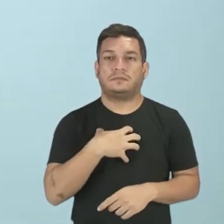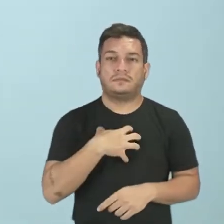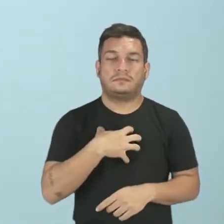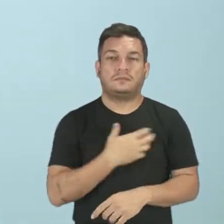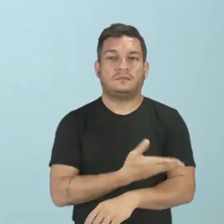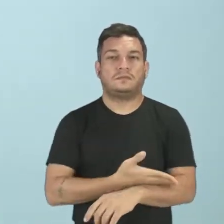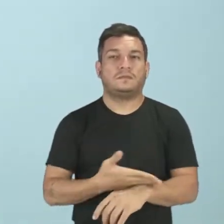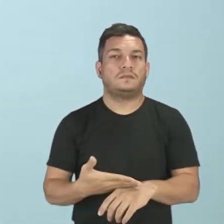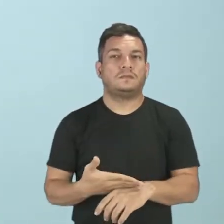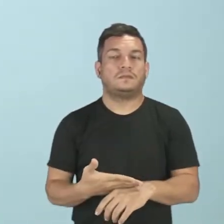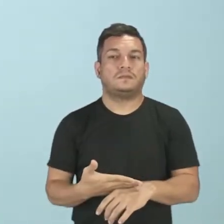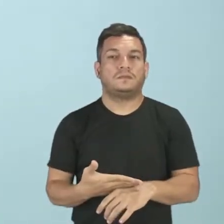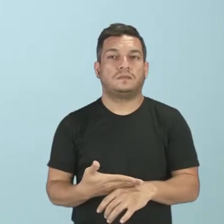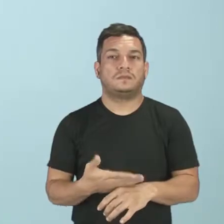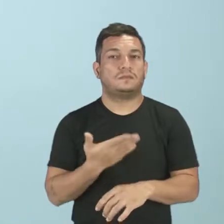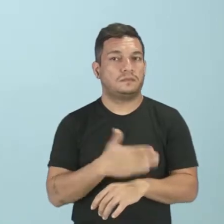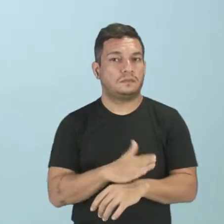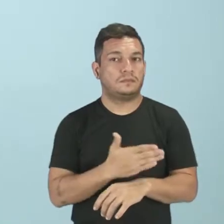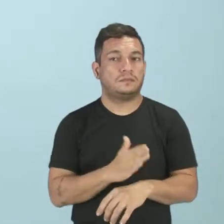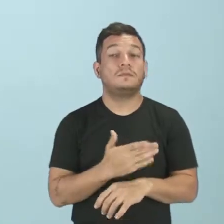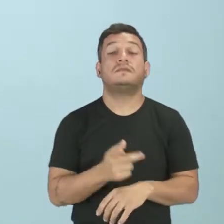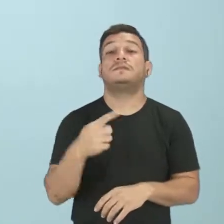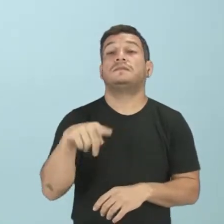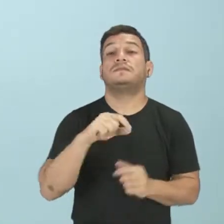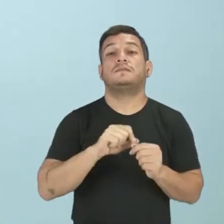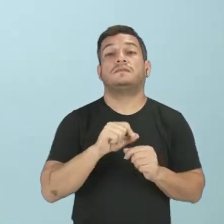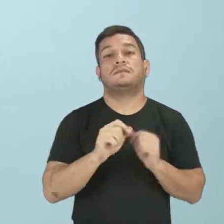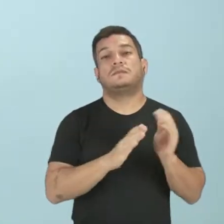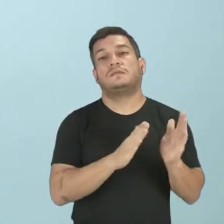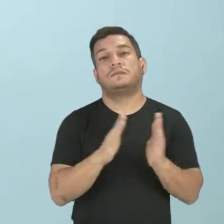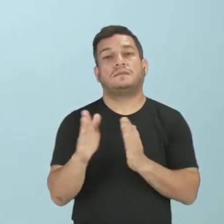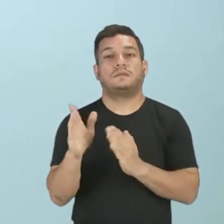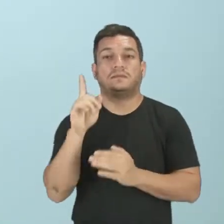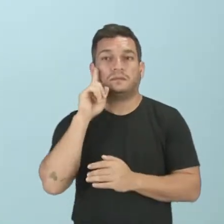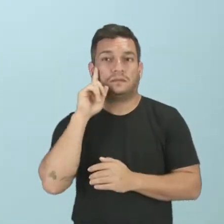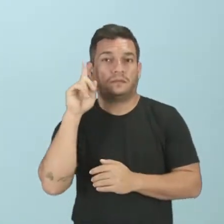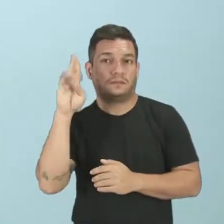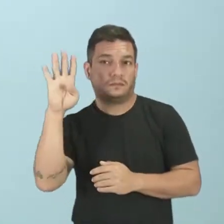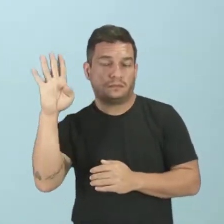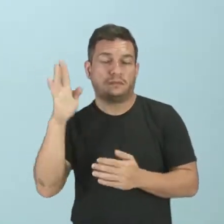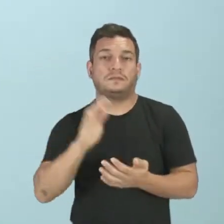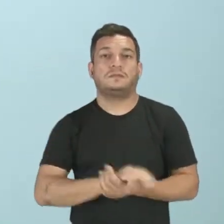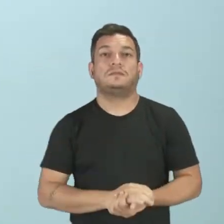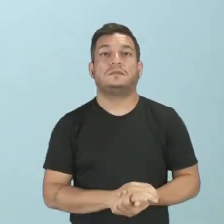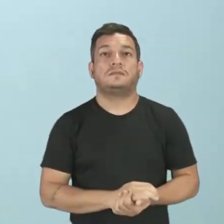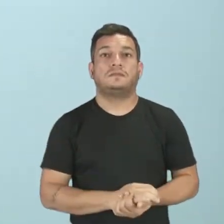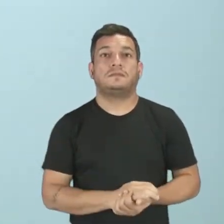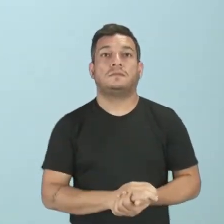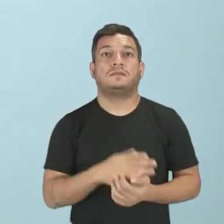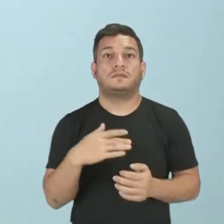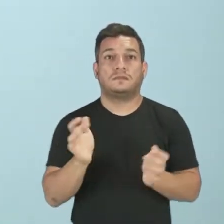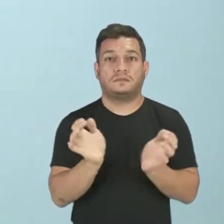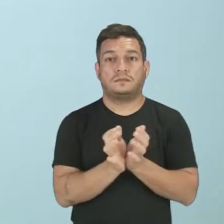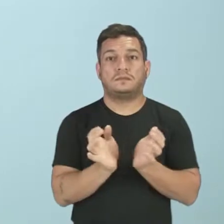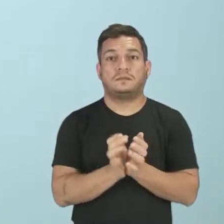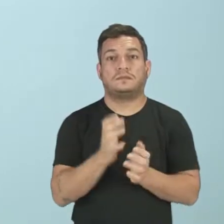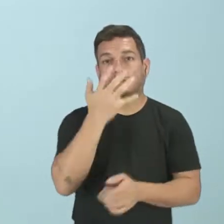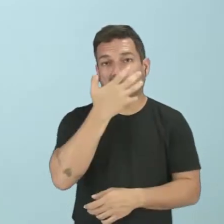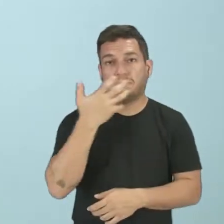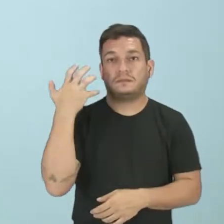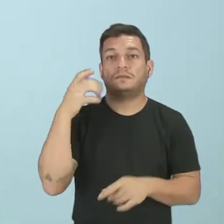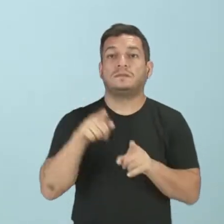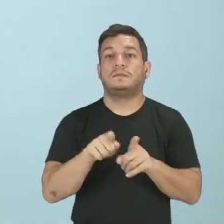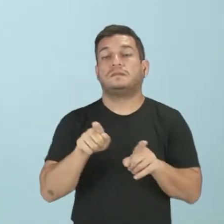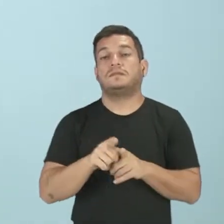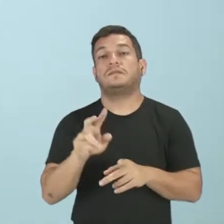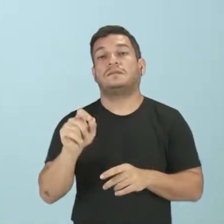aquilo vai ser algo prático que você vai fazer durante todo o seu dia, né? E esse conjunto de virtudes, ele